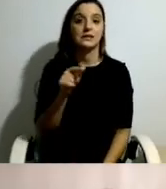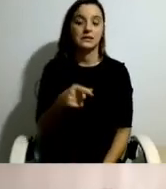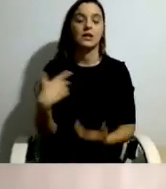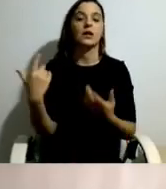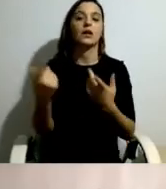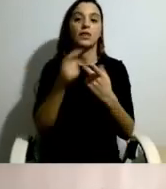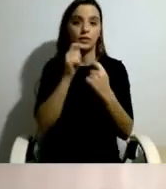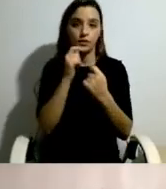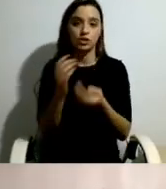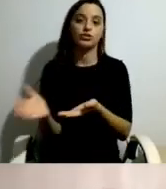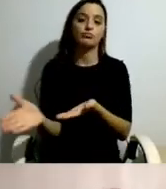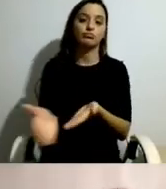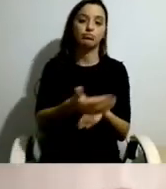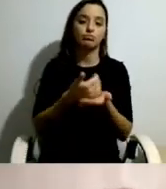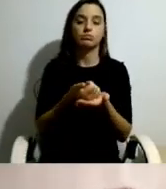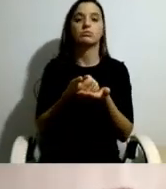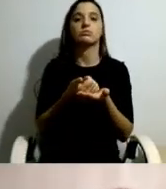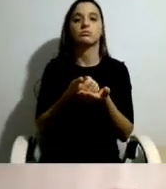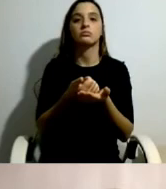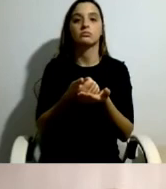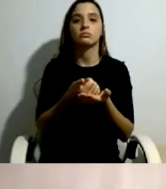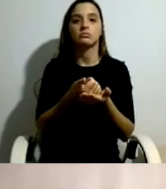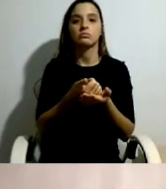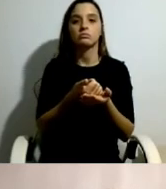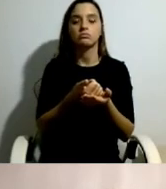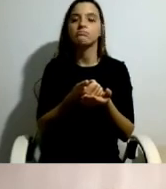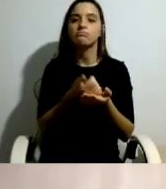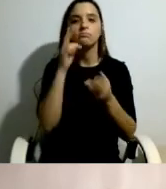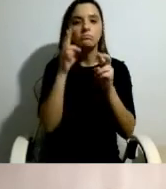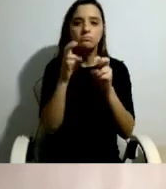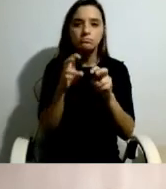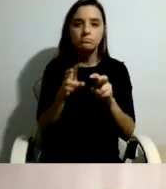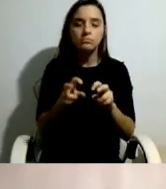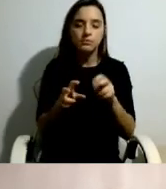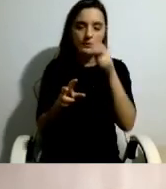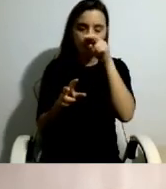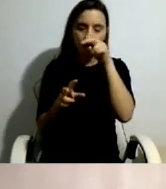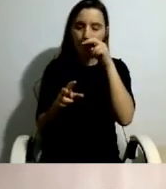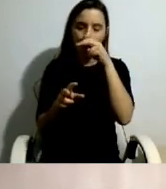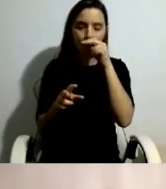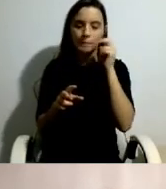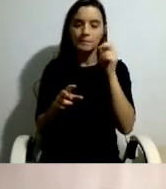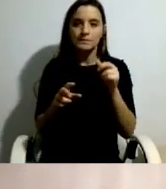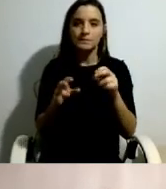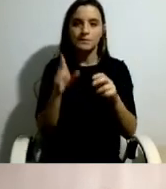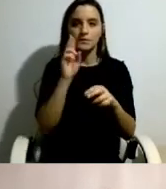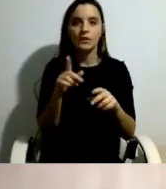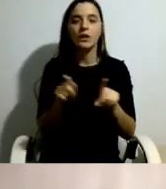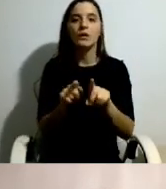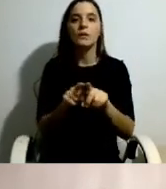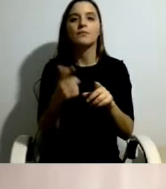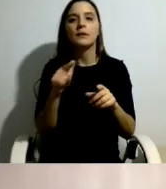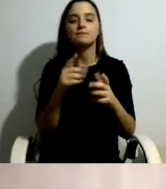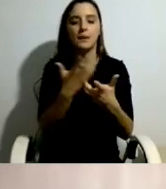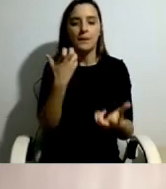que nós fizemos, identificámos um conjunto de impactos positivos e negativos